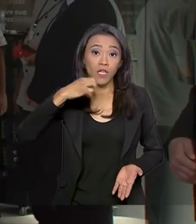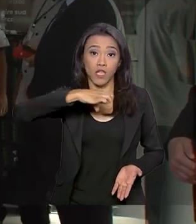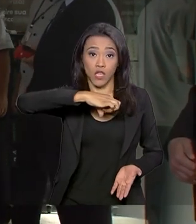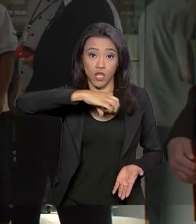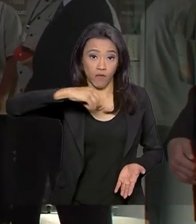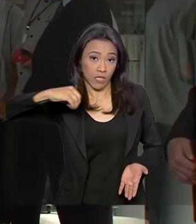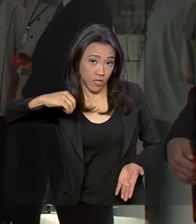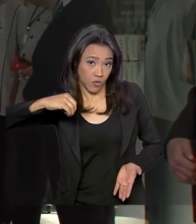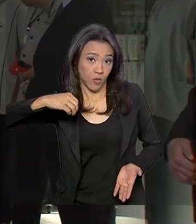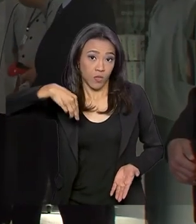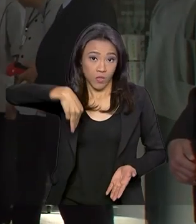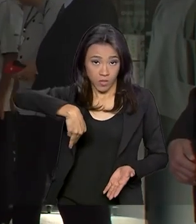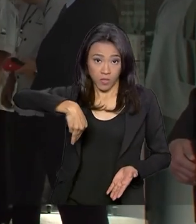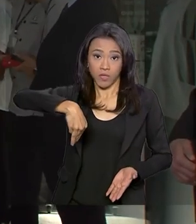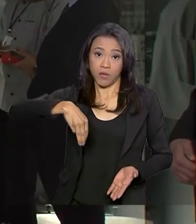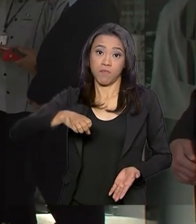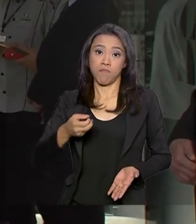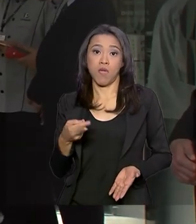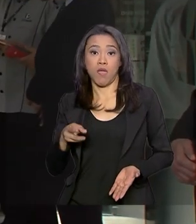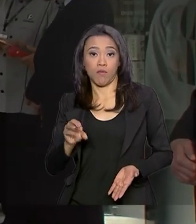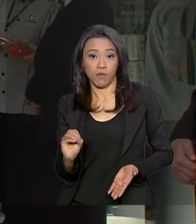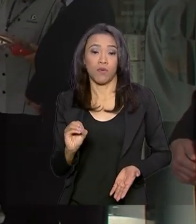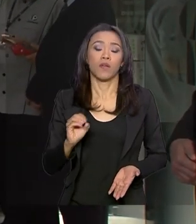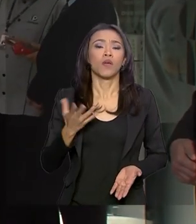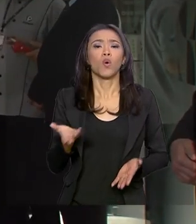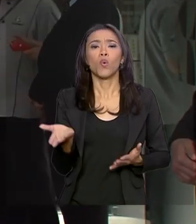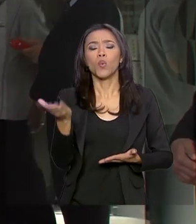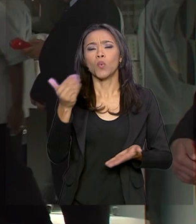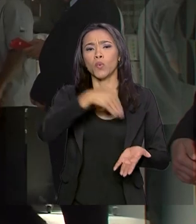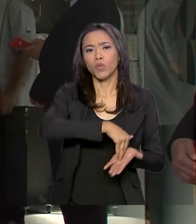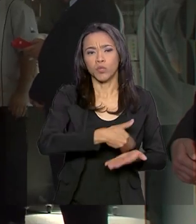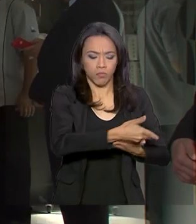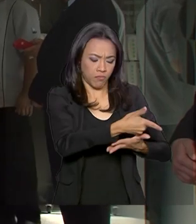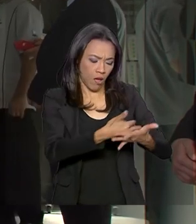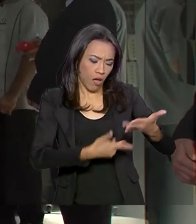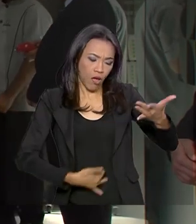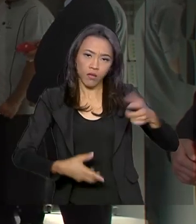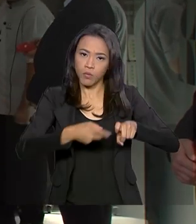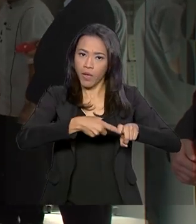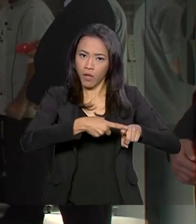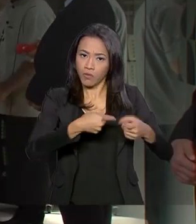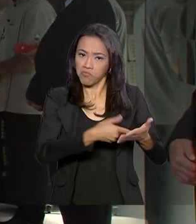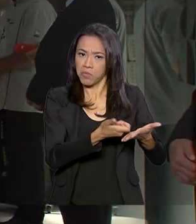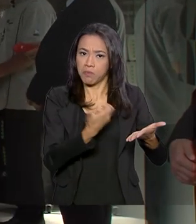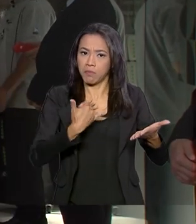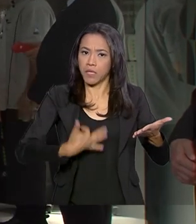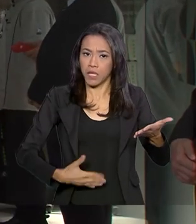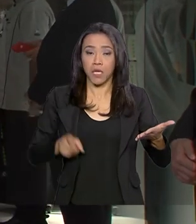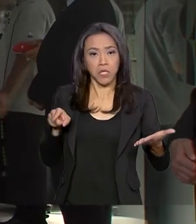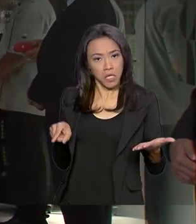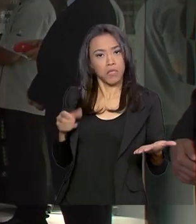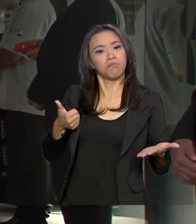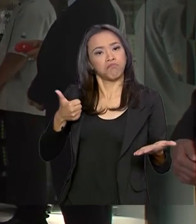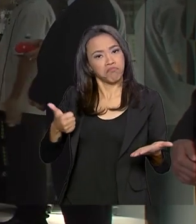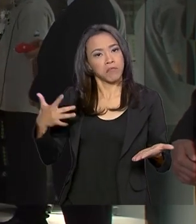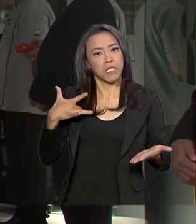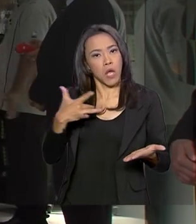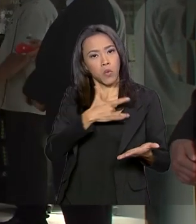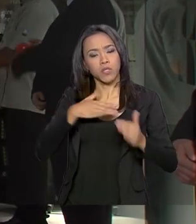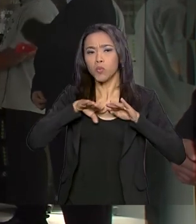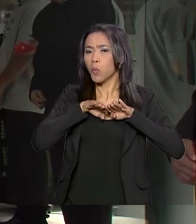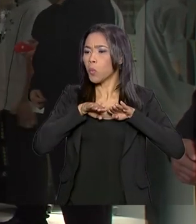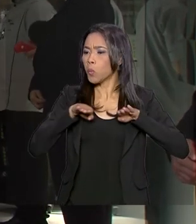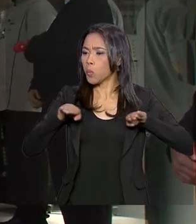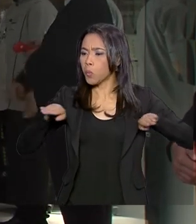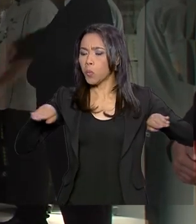O último boletim médico informa que o presidente da república encontra-se em um quadro de saúde estável, sem